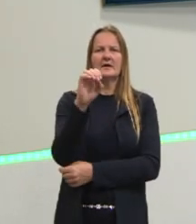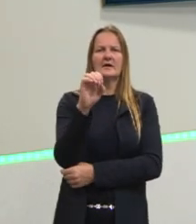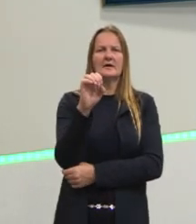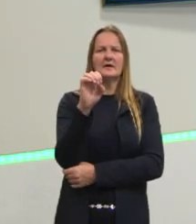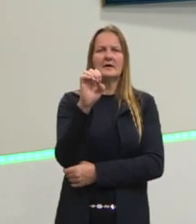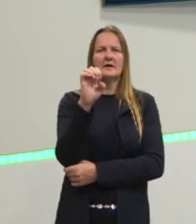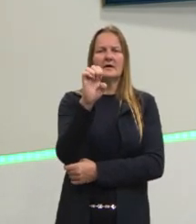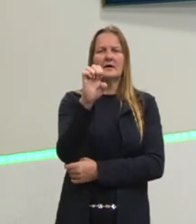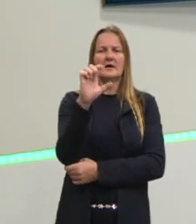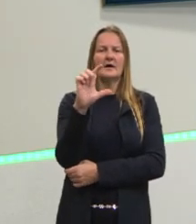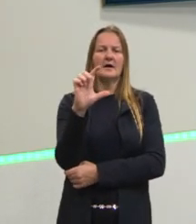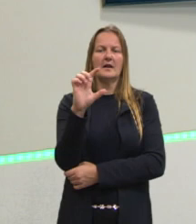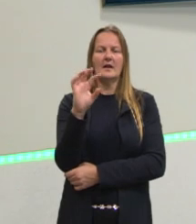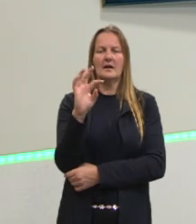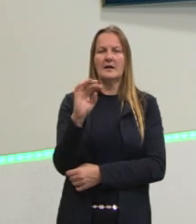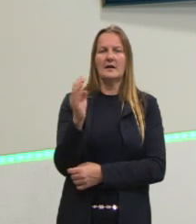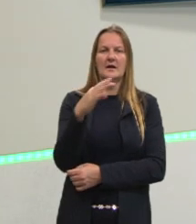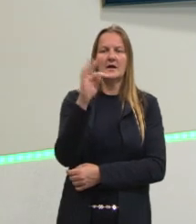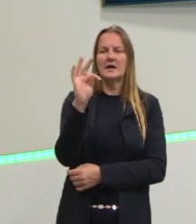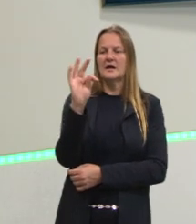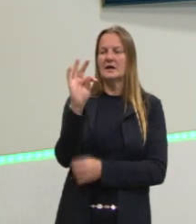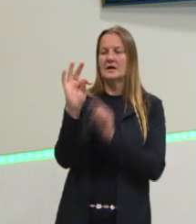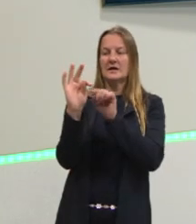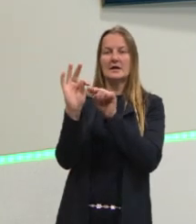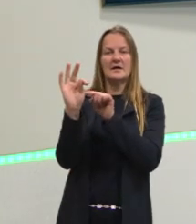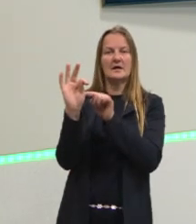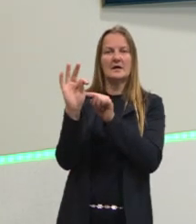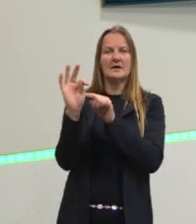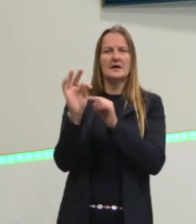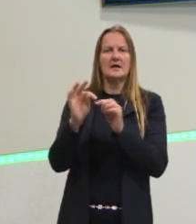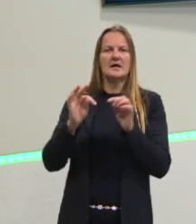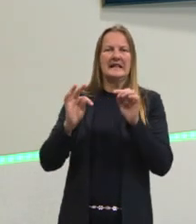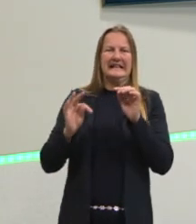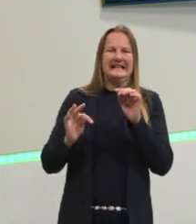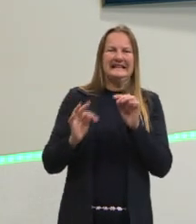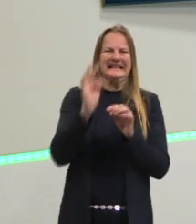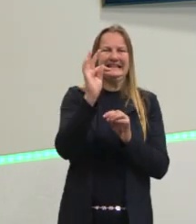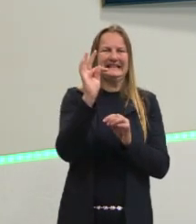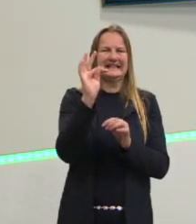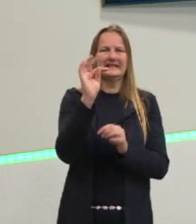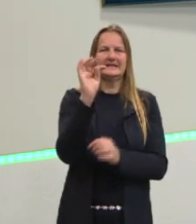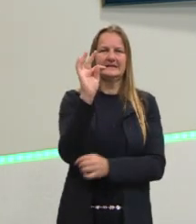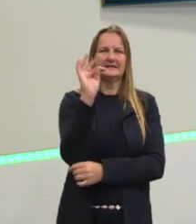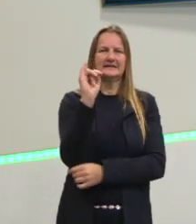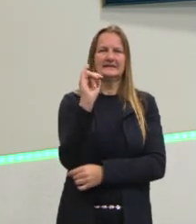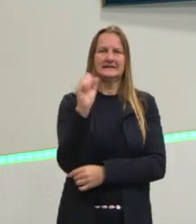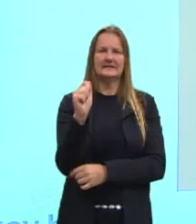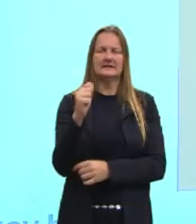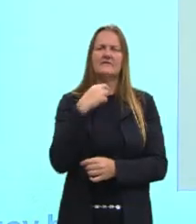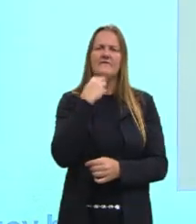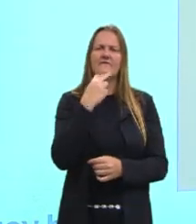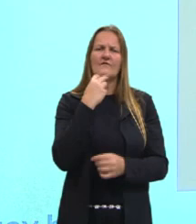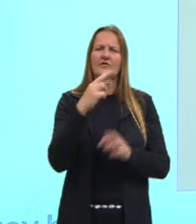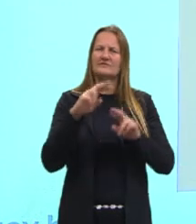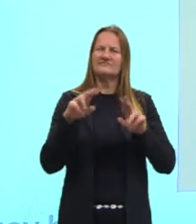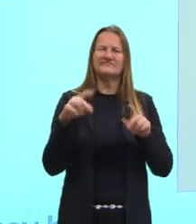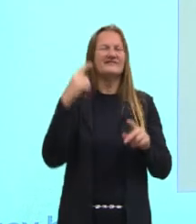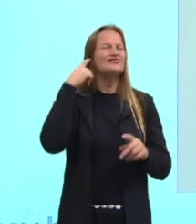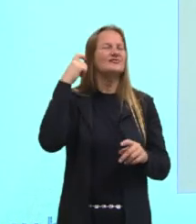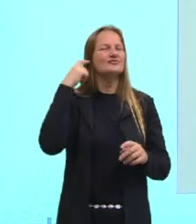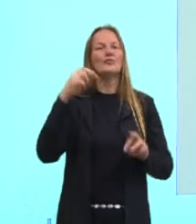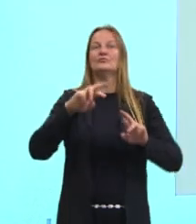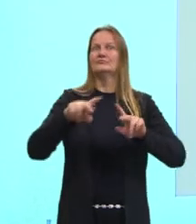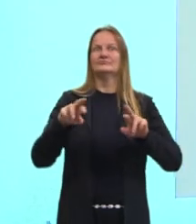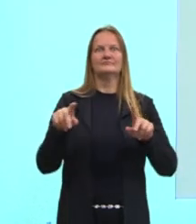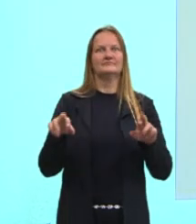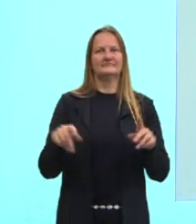El TIO, la TIA. El DIA. Mesma coisa vai acontecer com D. D-I